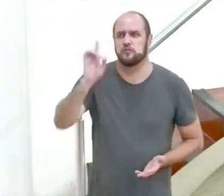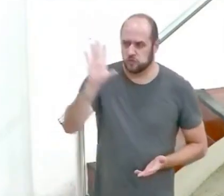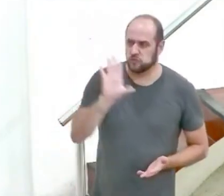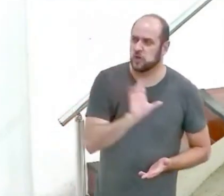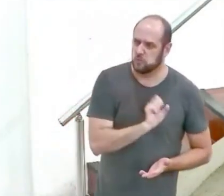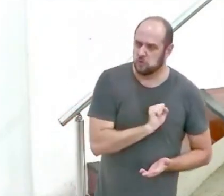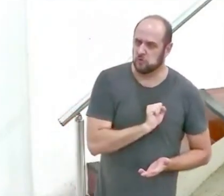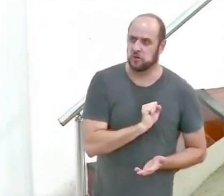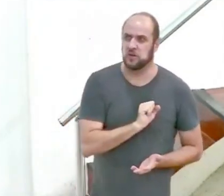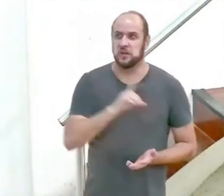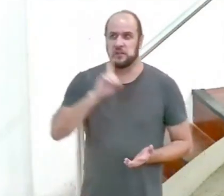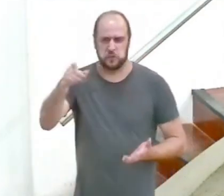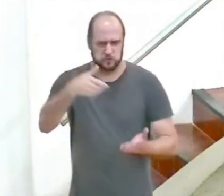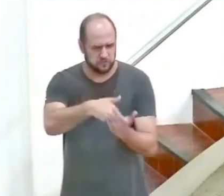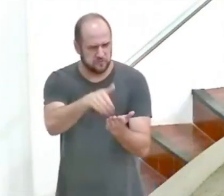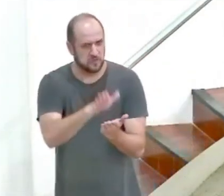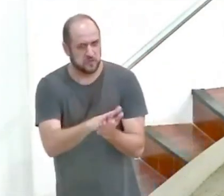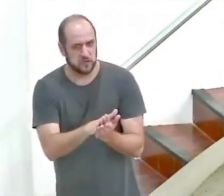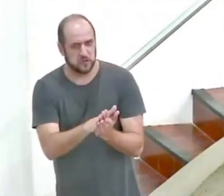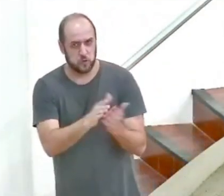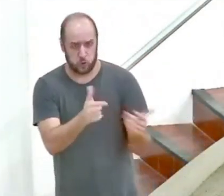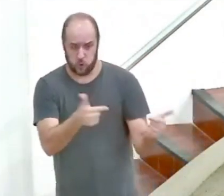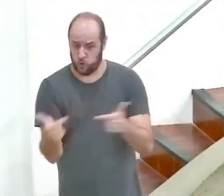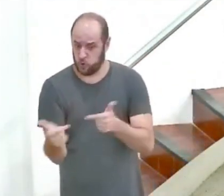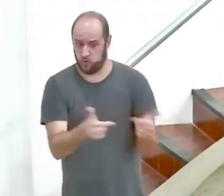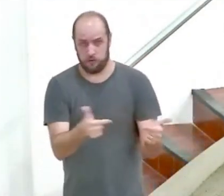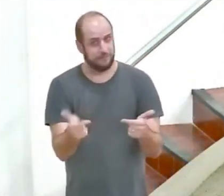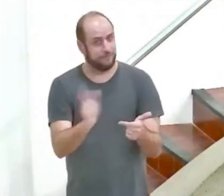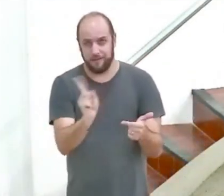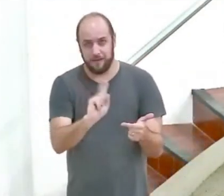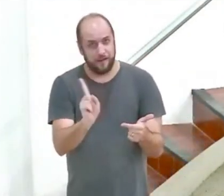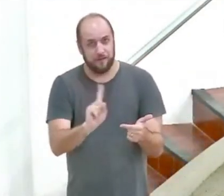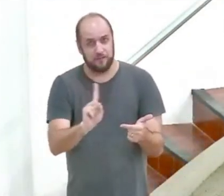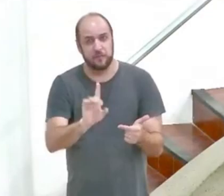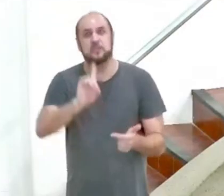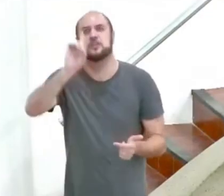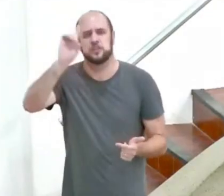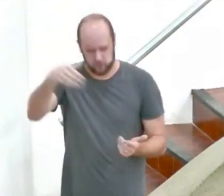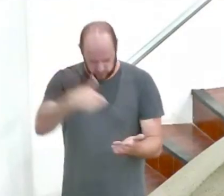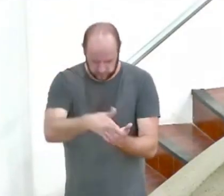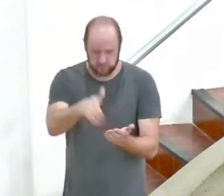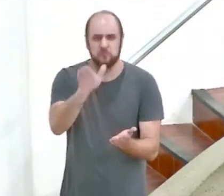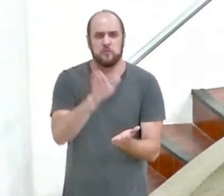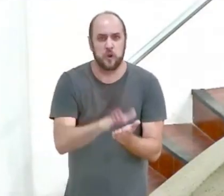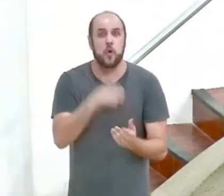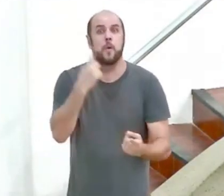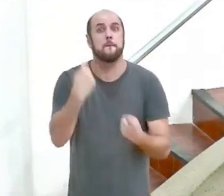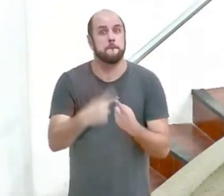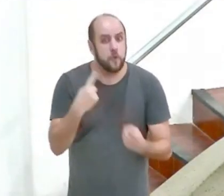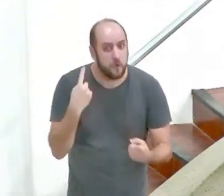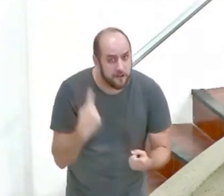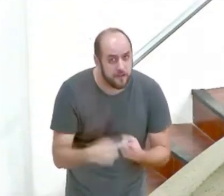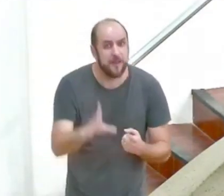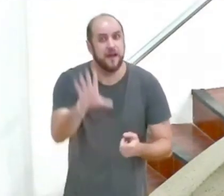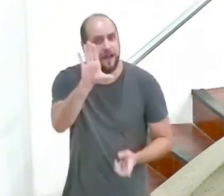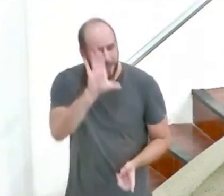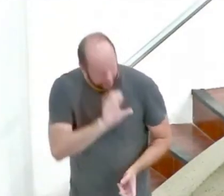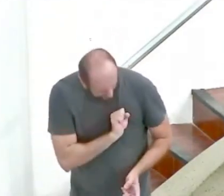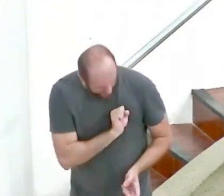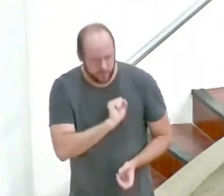vingador não são contradições de fato Deus é vingador porque ele é amor